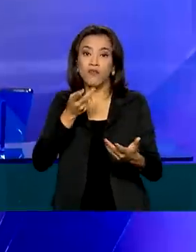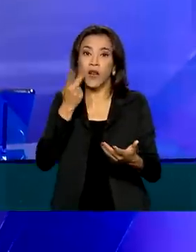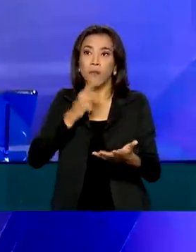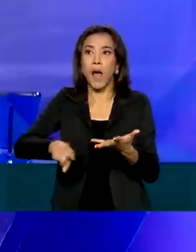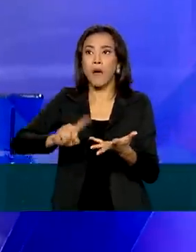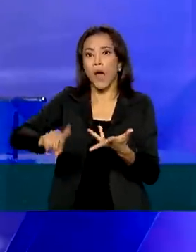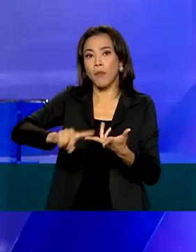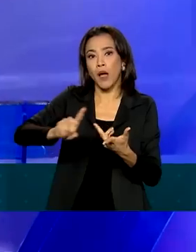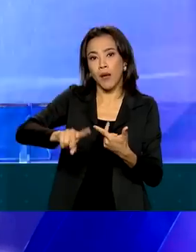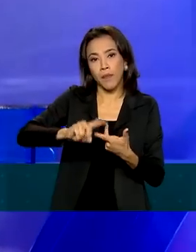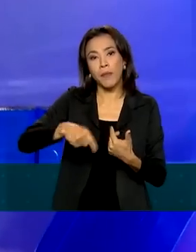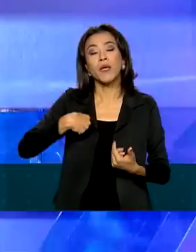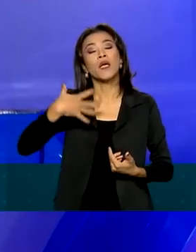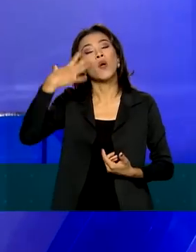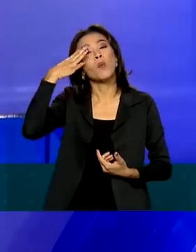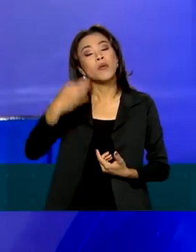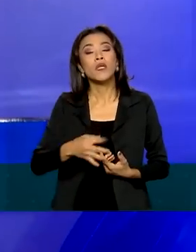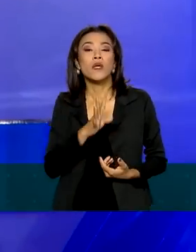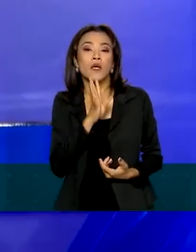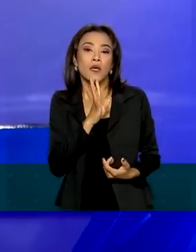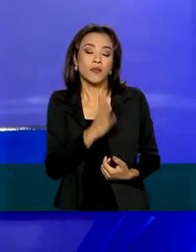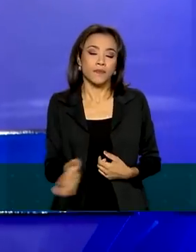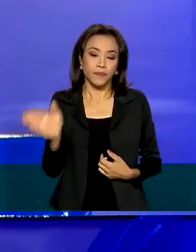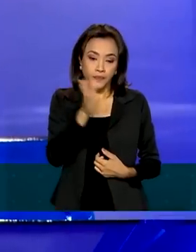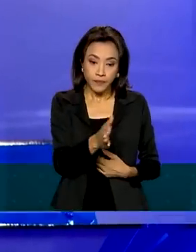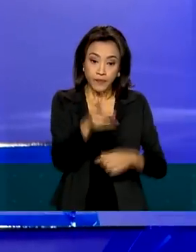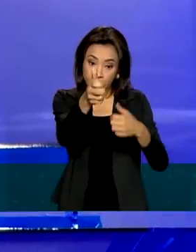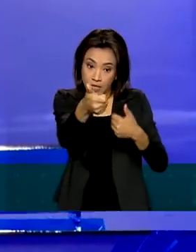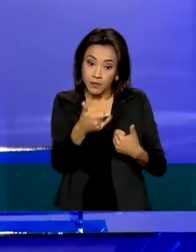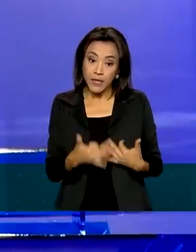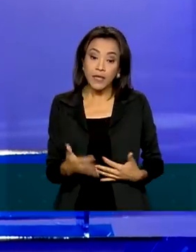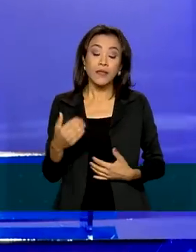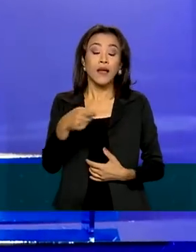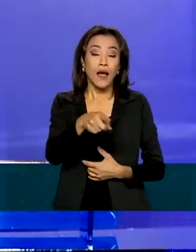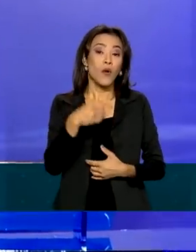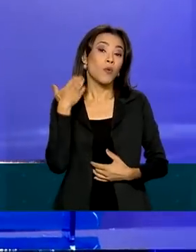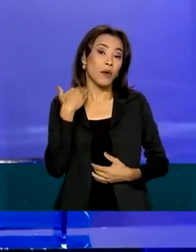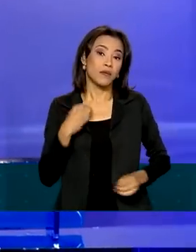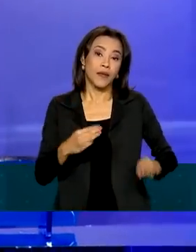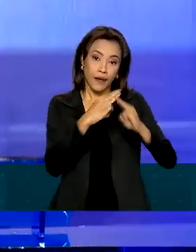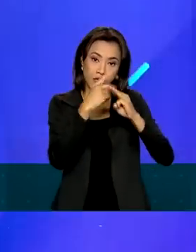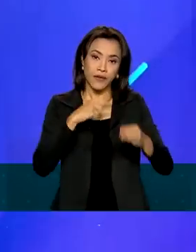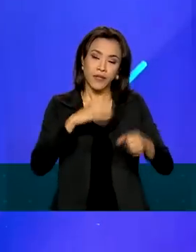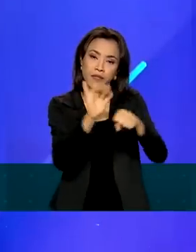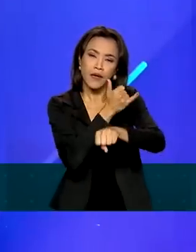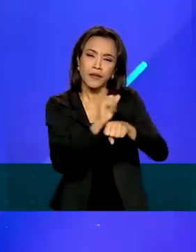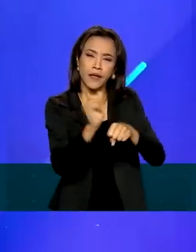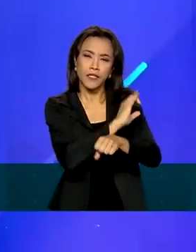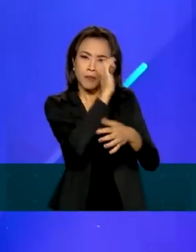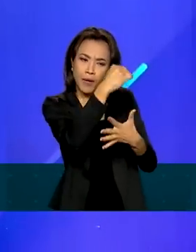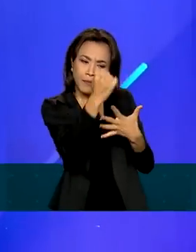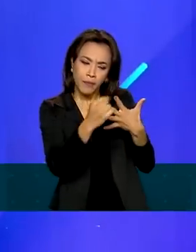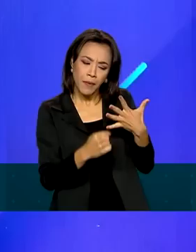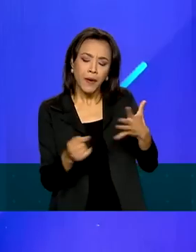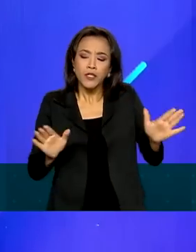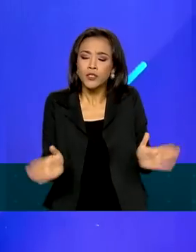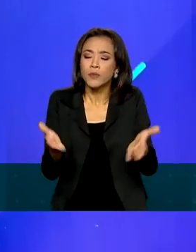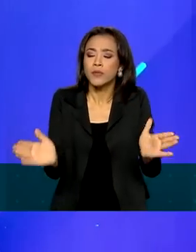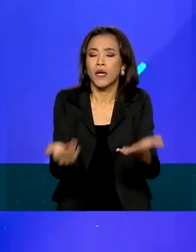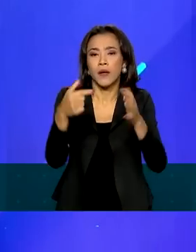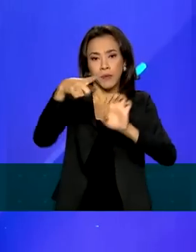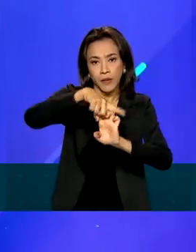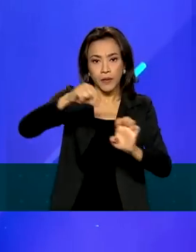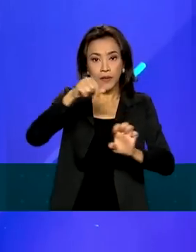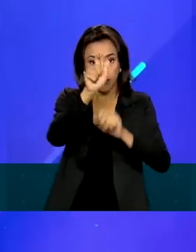Segundo Daniela Marques, a Caixa também vai abraçar as causas femininas, com ações, por exemplo, de estímulo ao empreendedorismo e